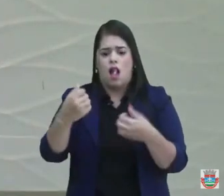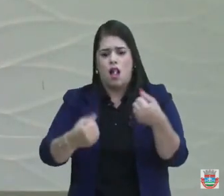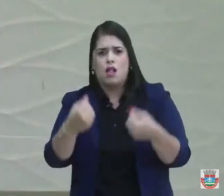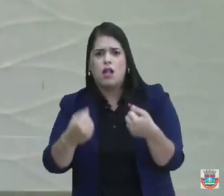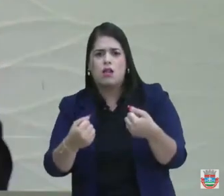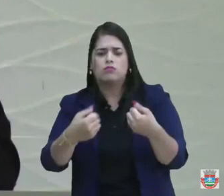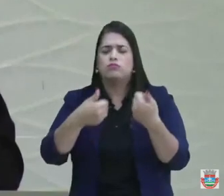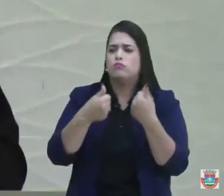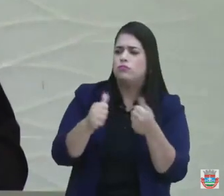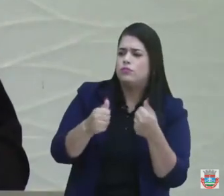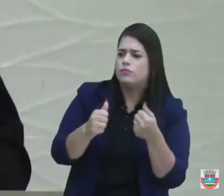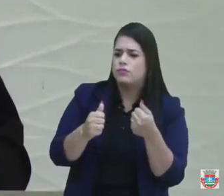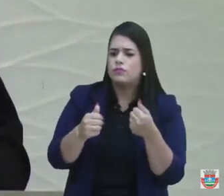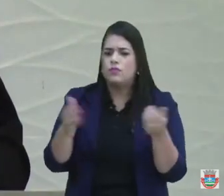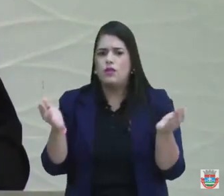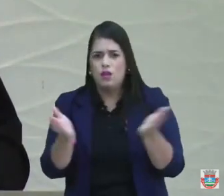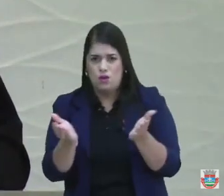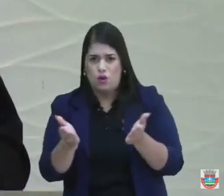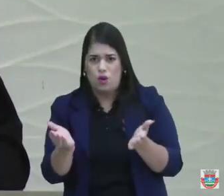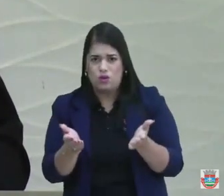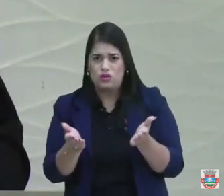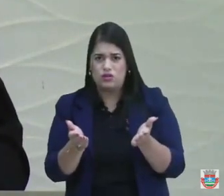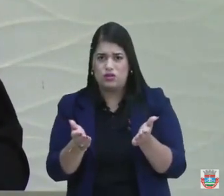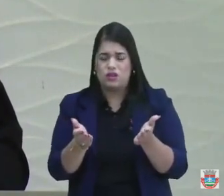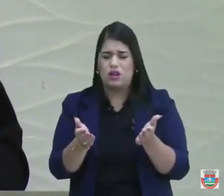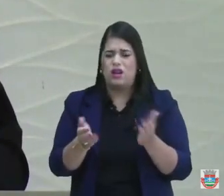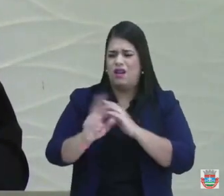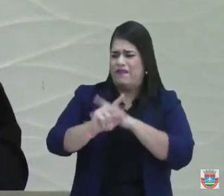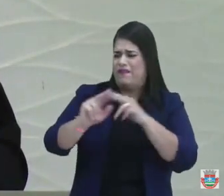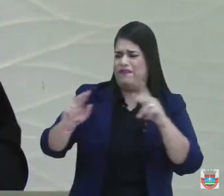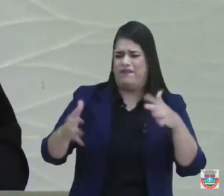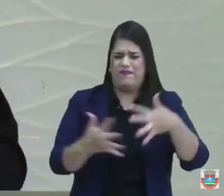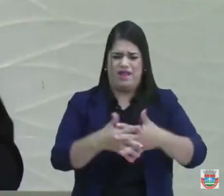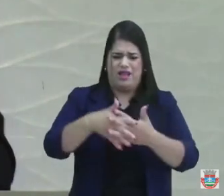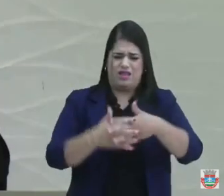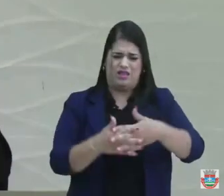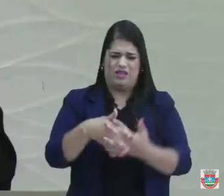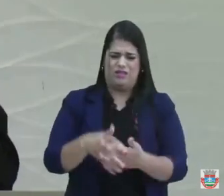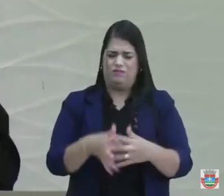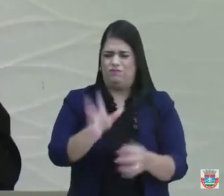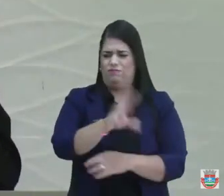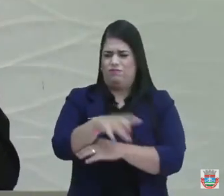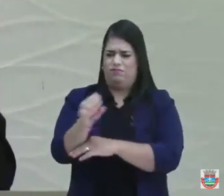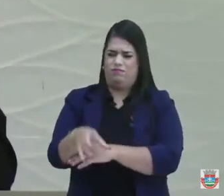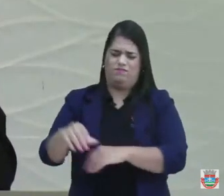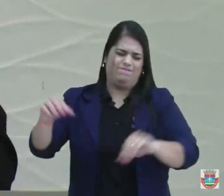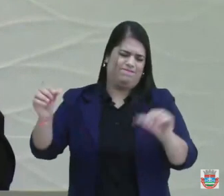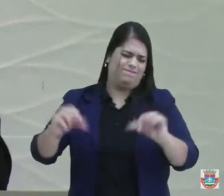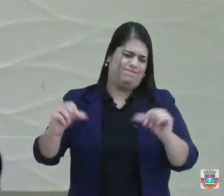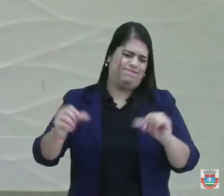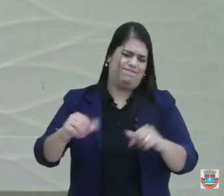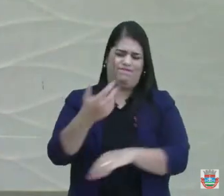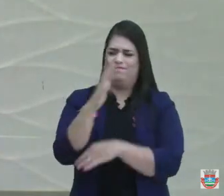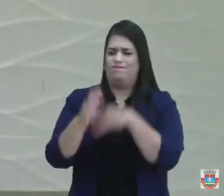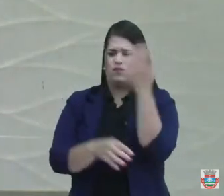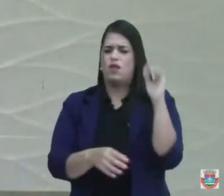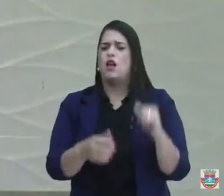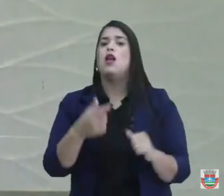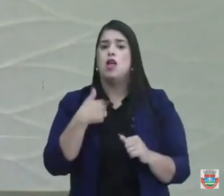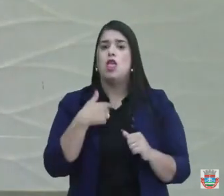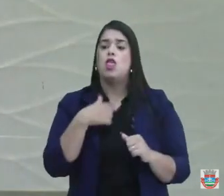Se for lá hoje, está um matadouro, vários caminhões, um mato embaixo, chega a estar, eu vou lá fazer o vídeo,